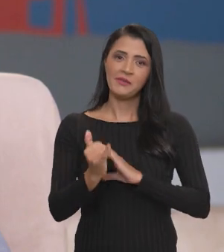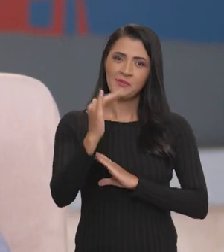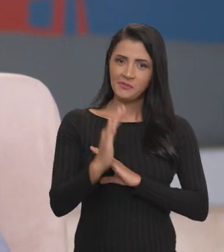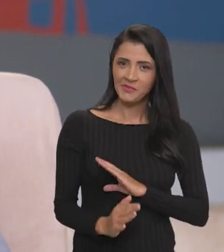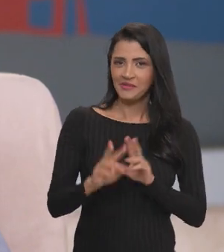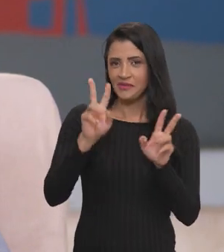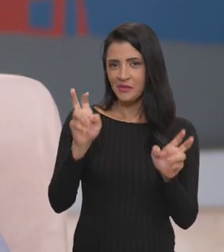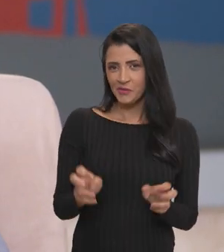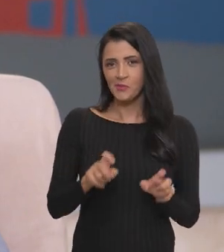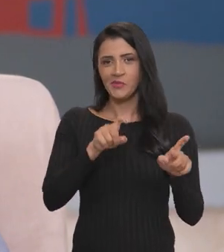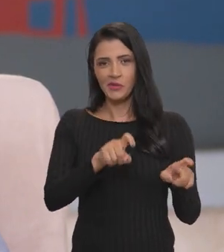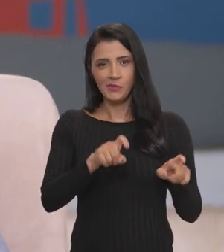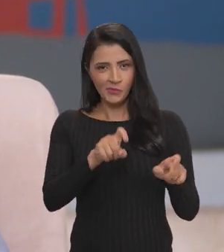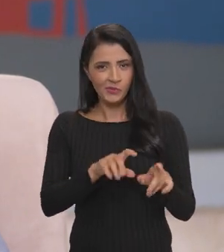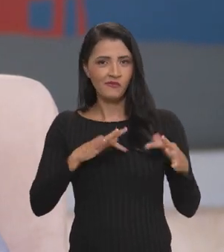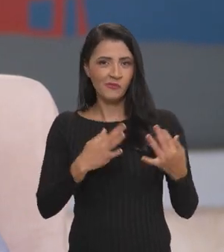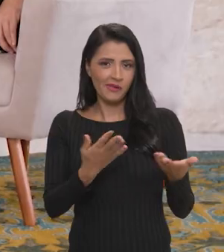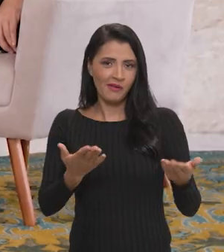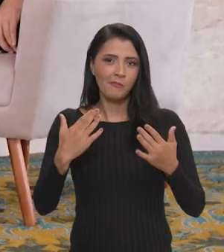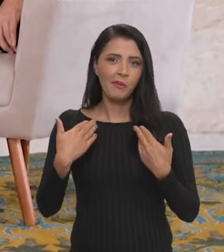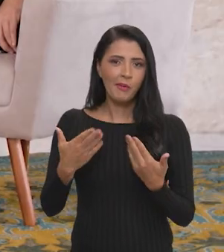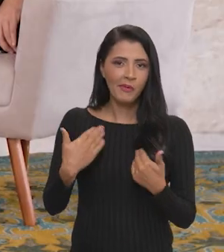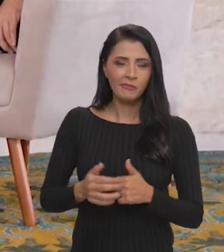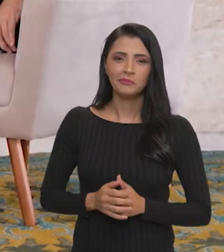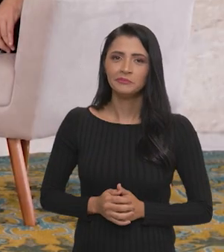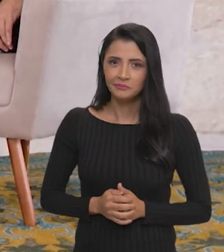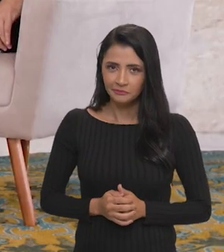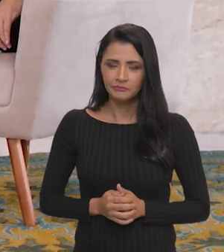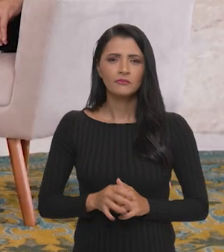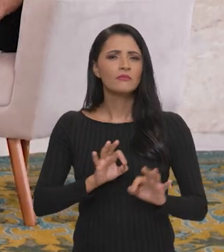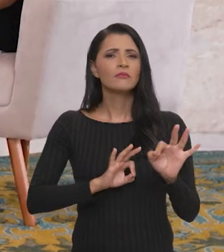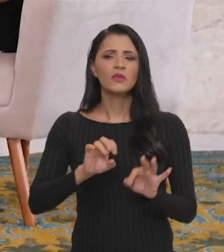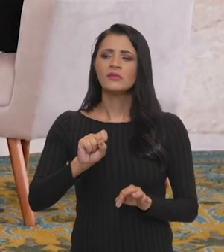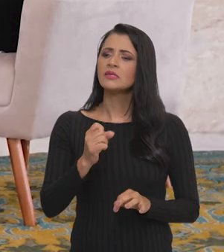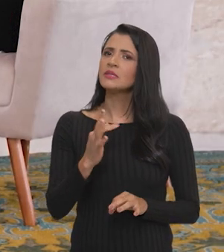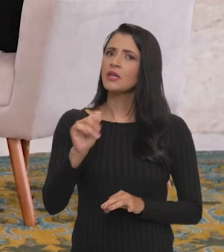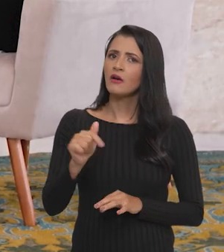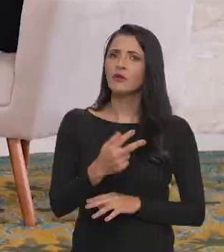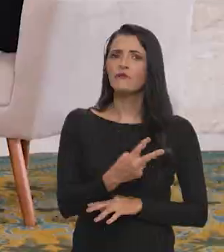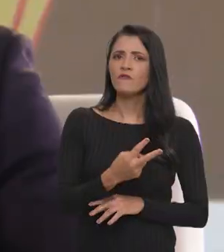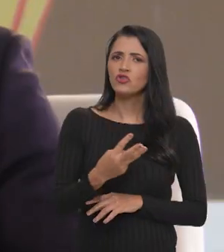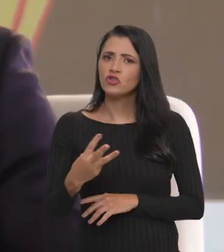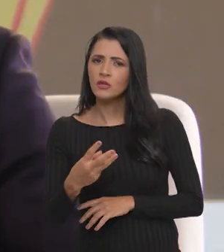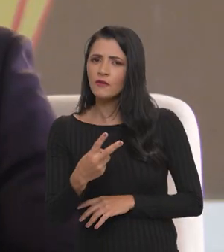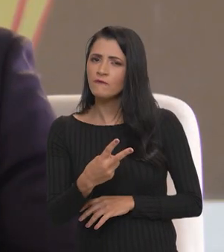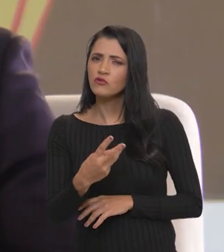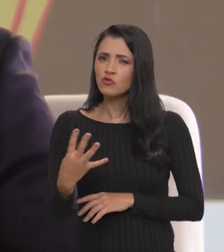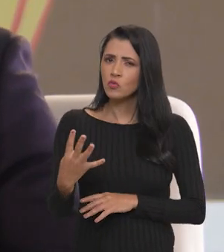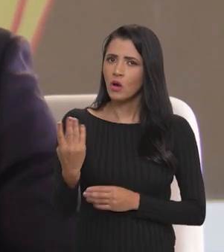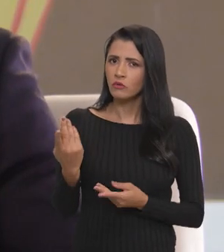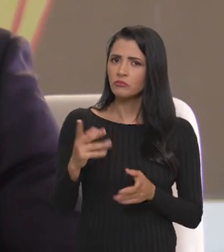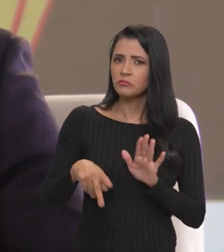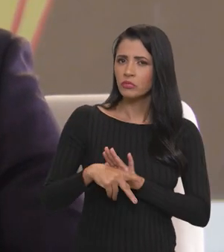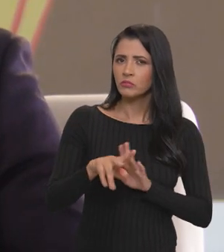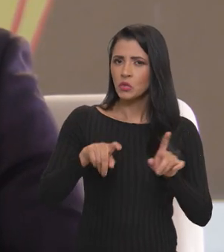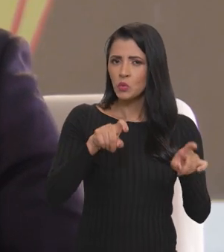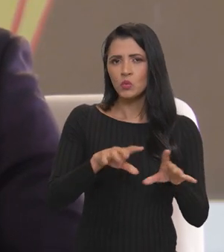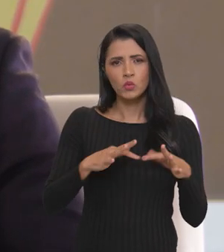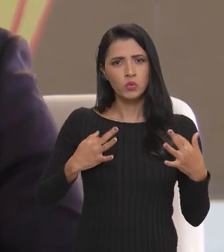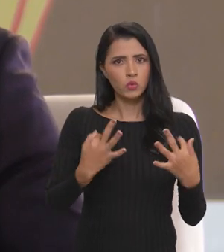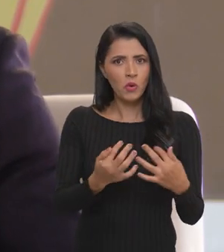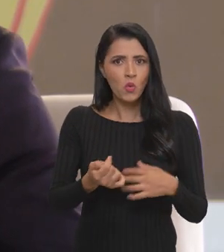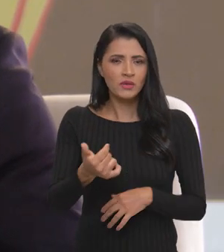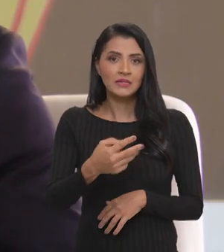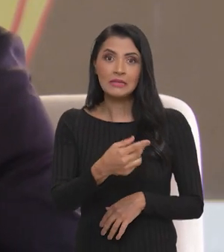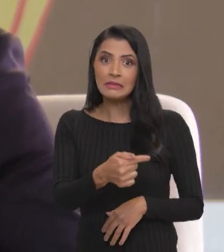na EBC falando sobre a agricultura familiar. Plano Safra 2023-2024 da Agricultura Familiar, quase